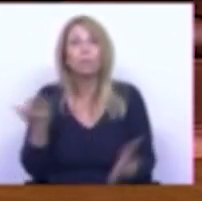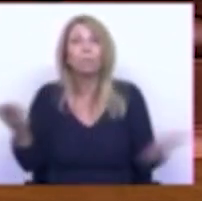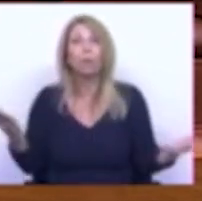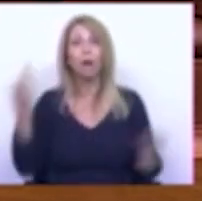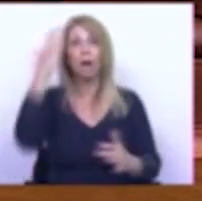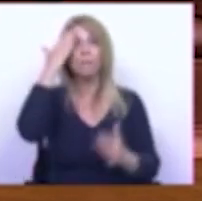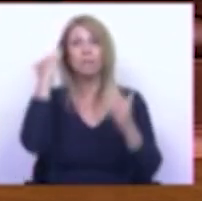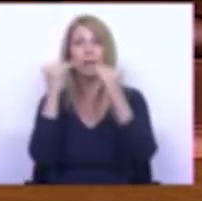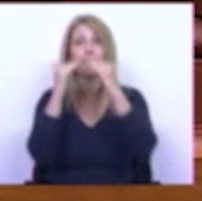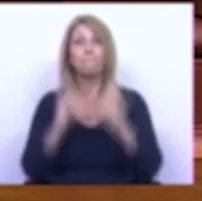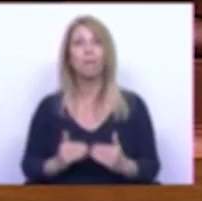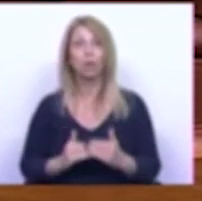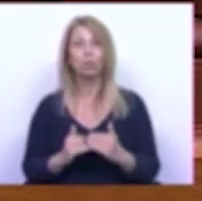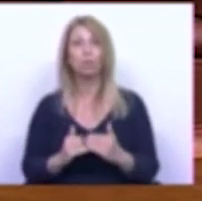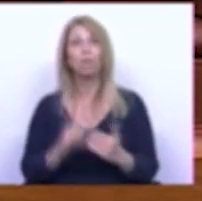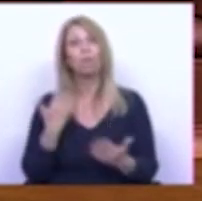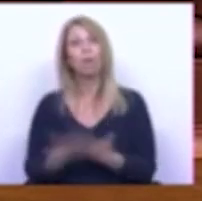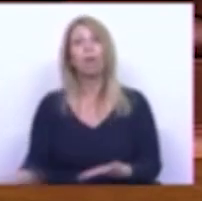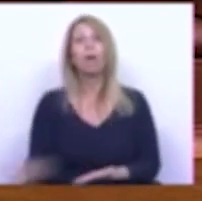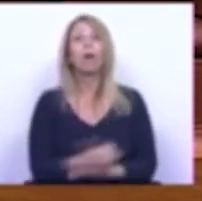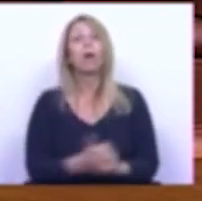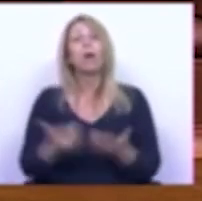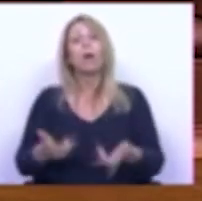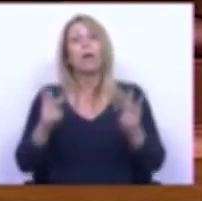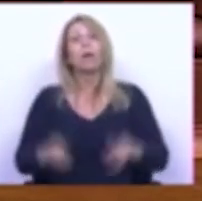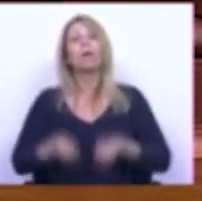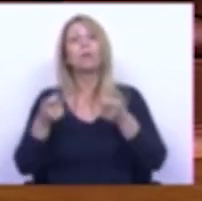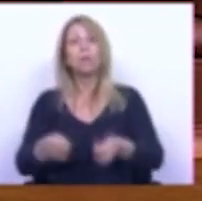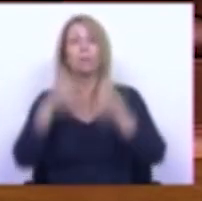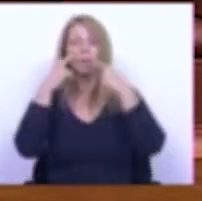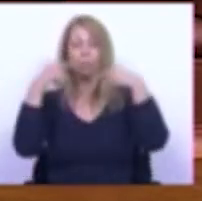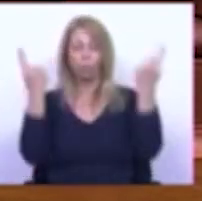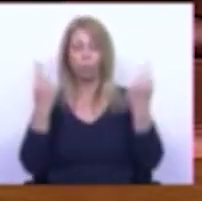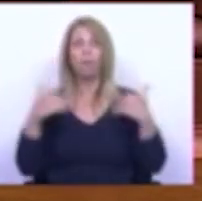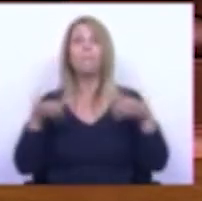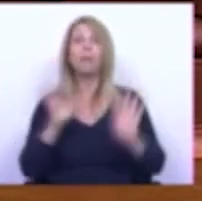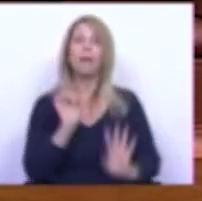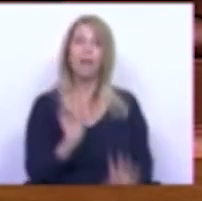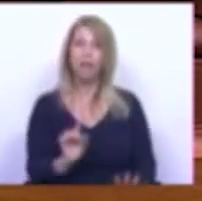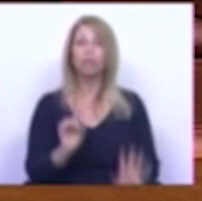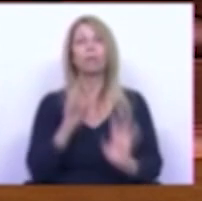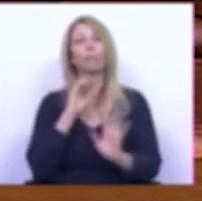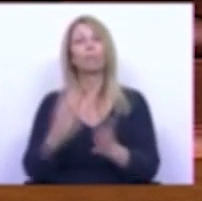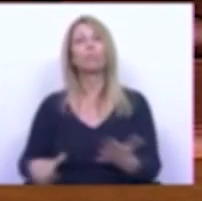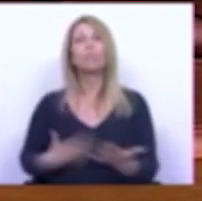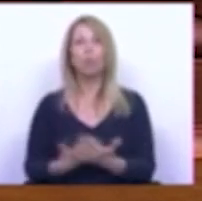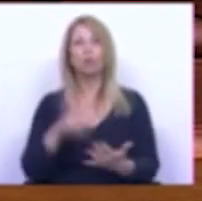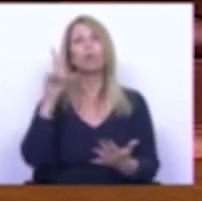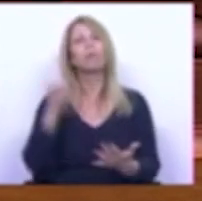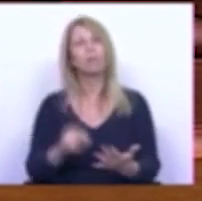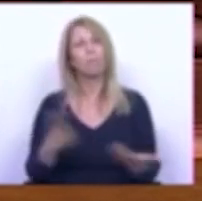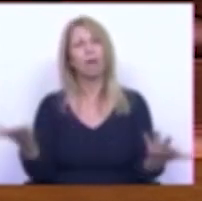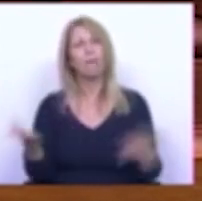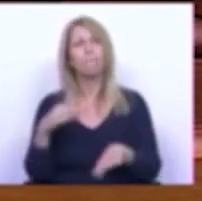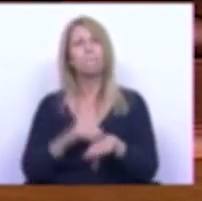capacidade para libertar meios para investimento público Mas esta proposta tem também o pecado